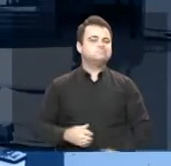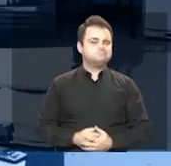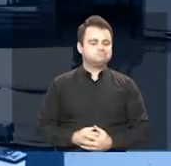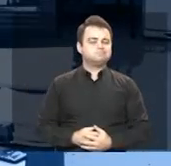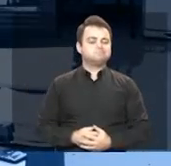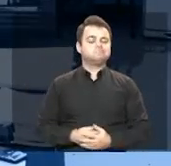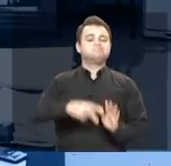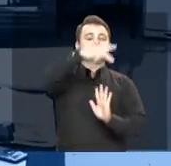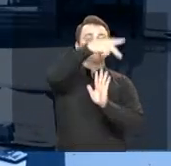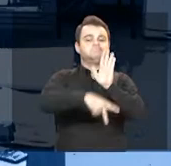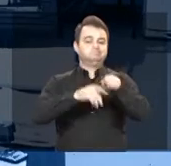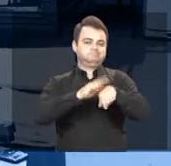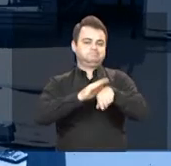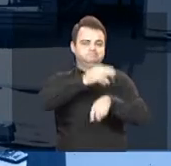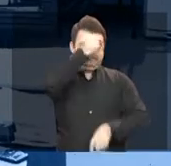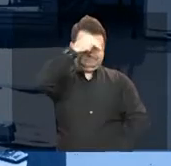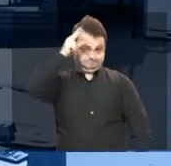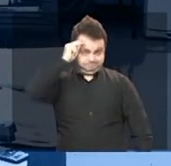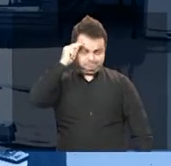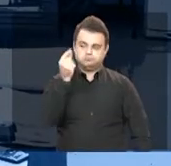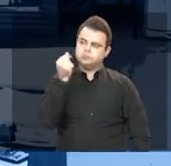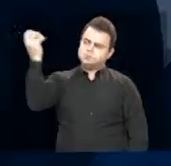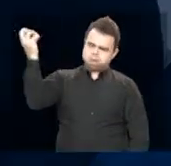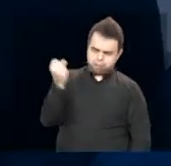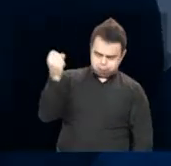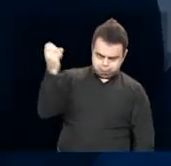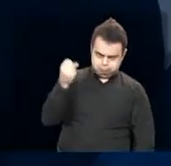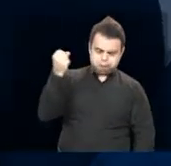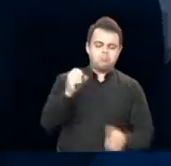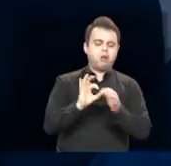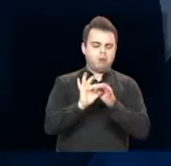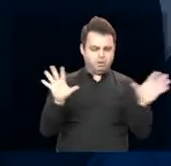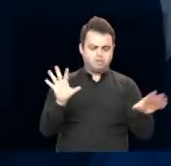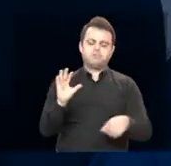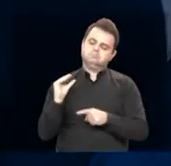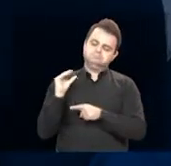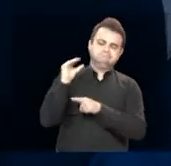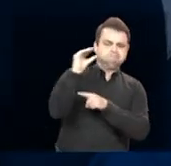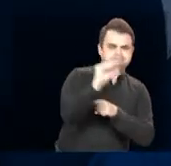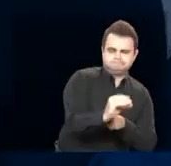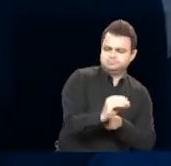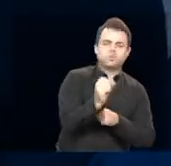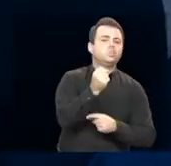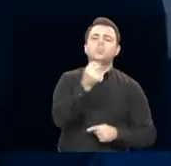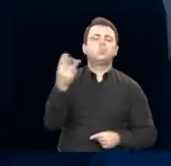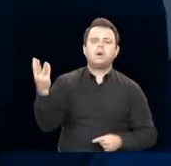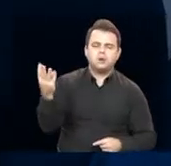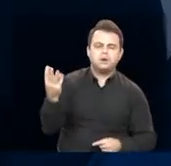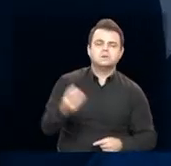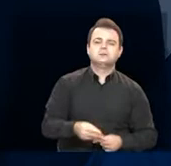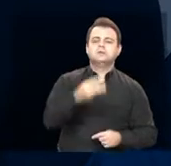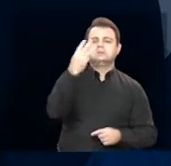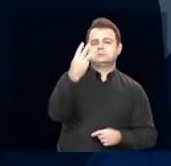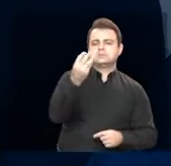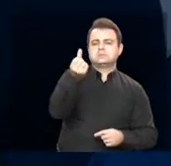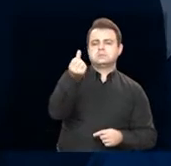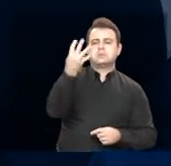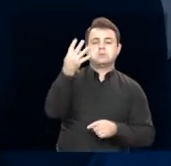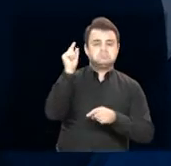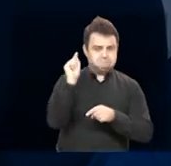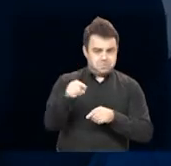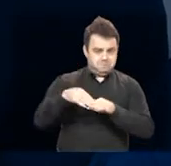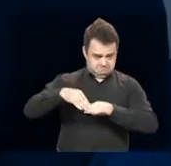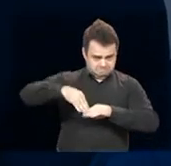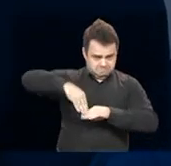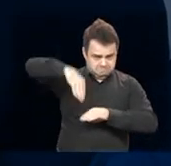Executivo abre no orçamento fiscal do município um crédito adicional suplementar no valor de R$ 364